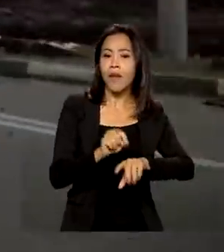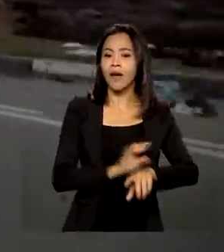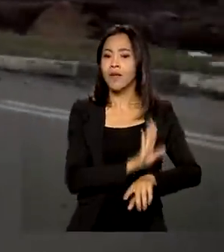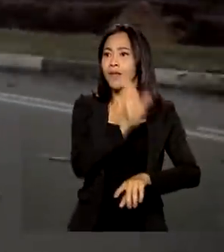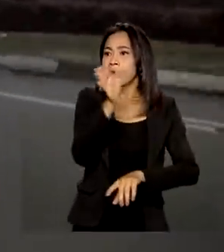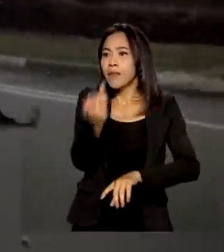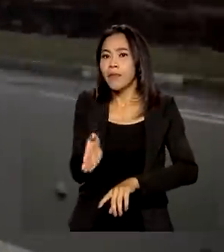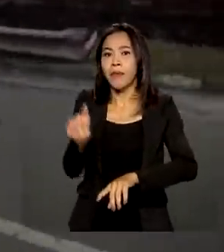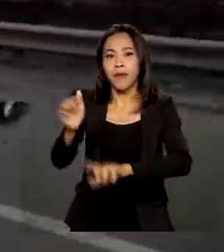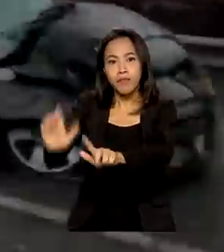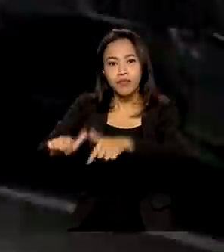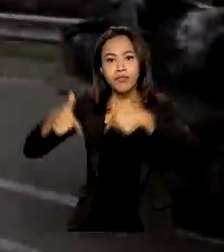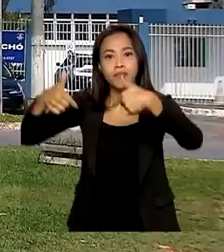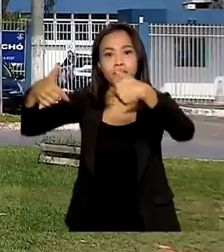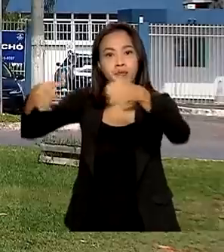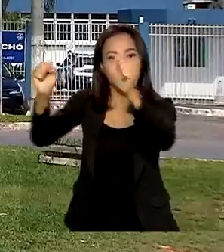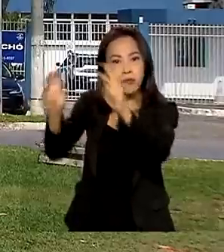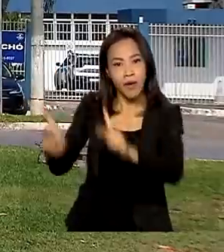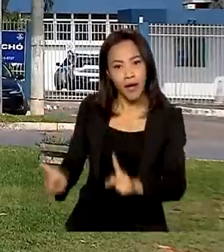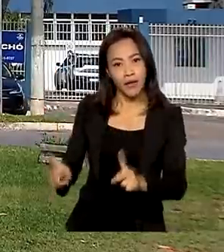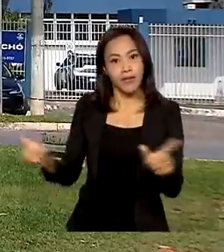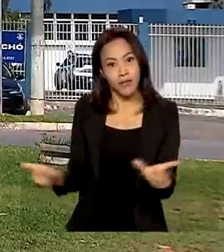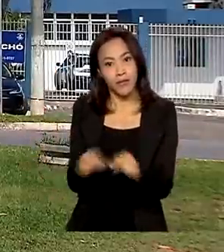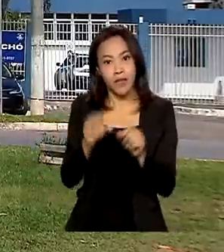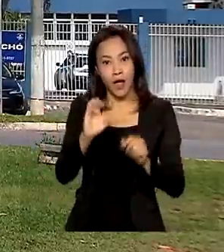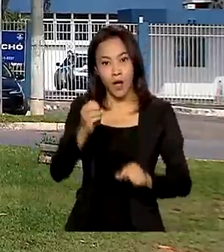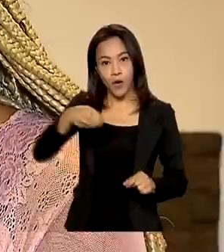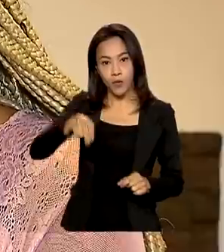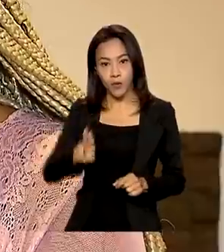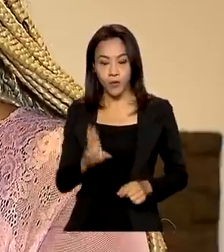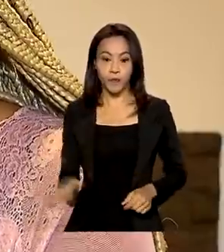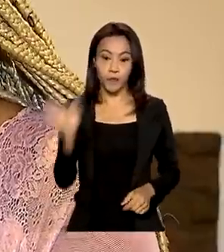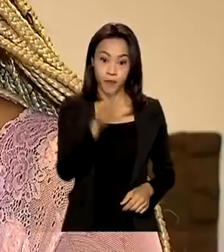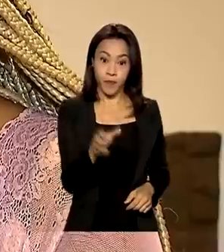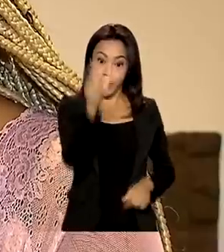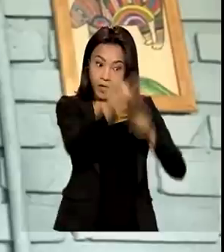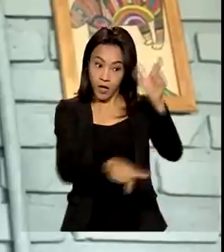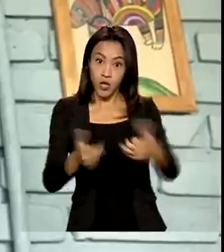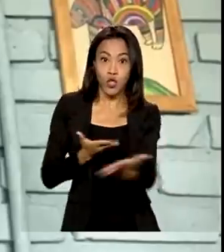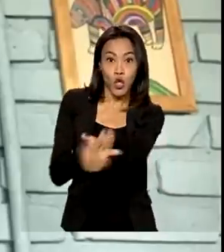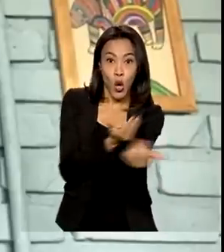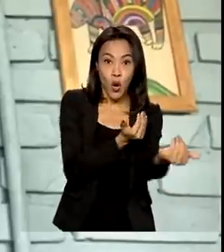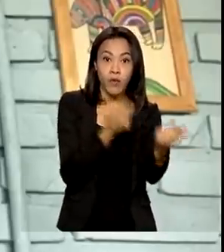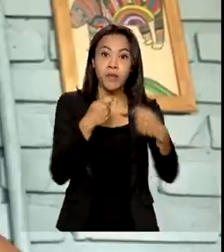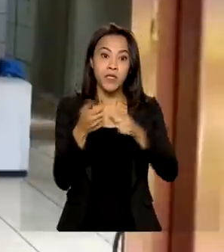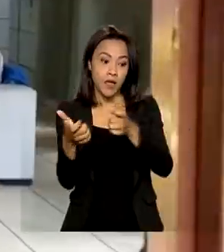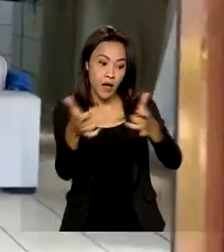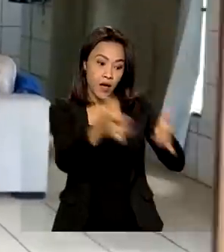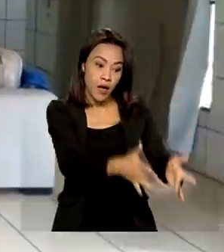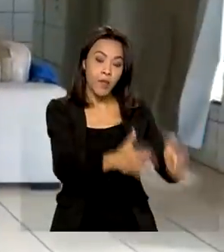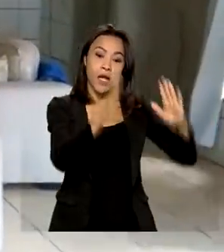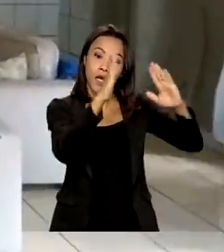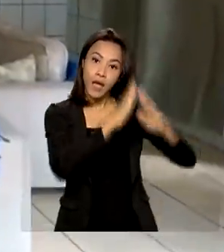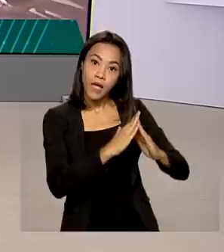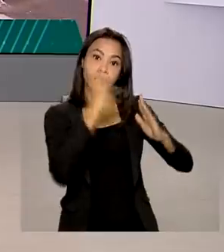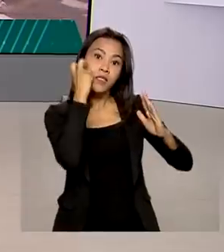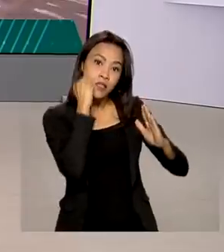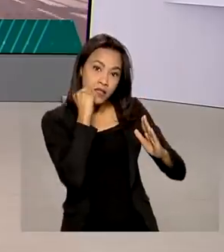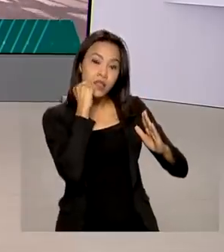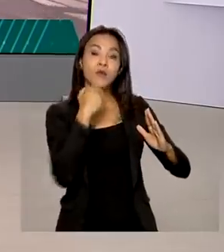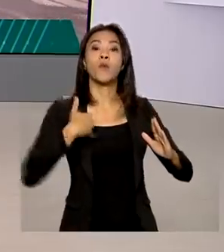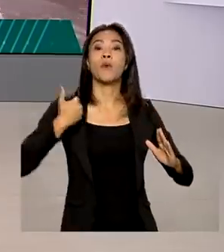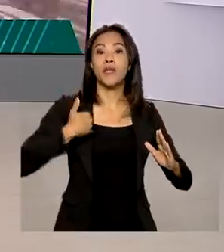paz da ONU. Medidas de apoio a jovens que precisam deixar abrigos ao completar 18 anos.